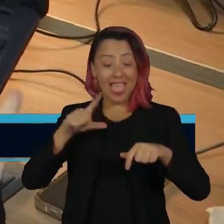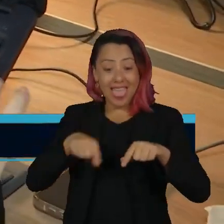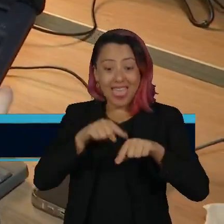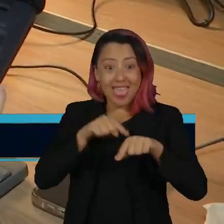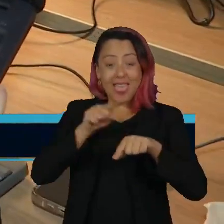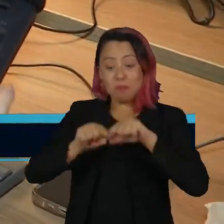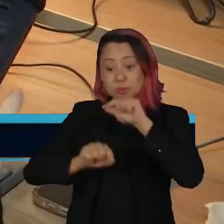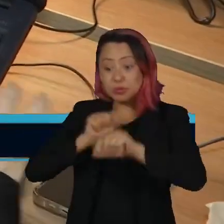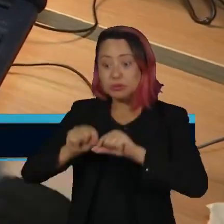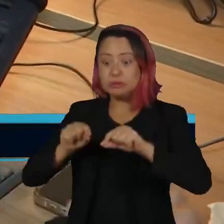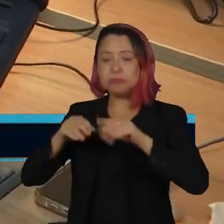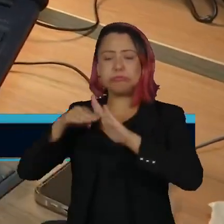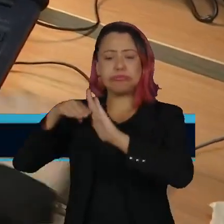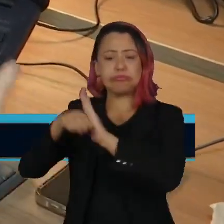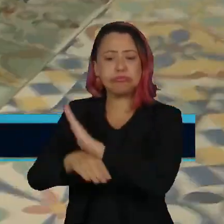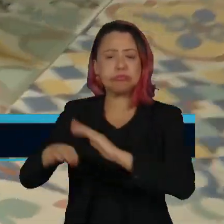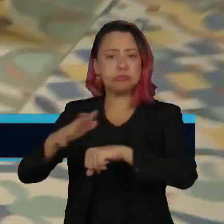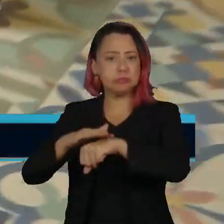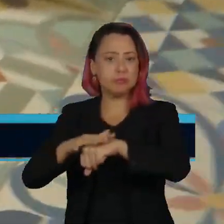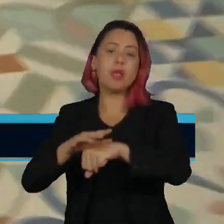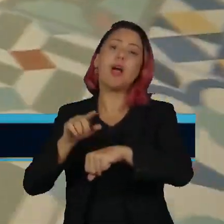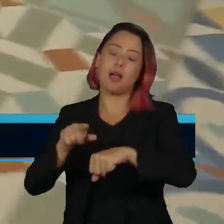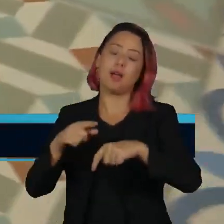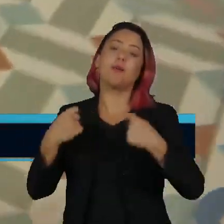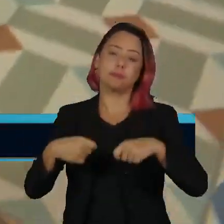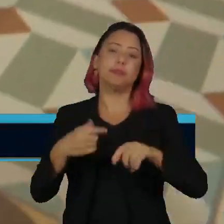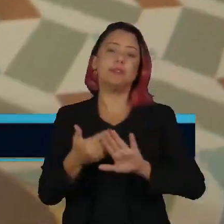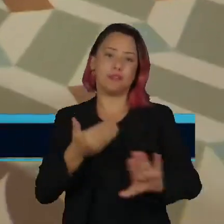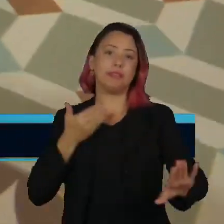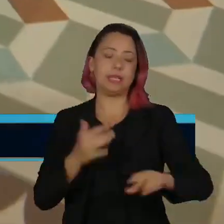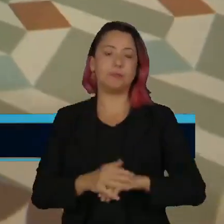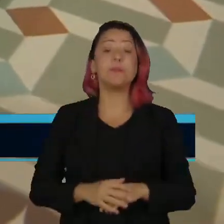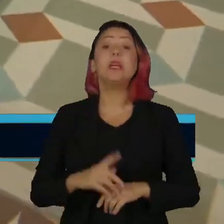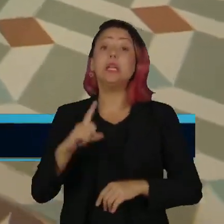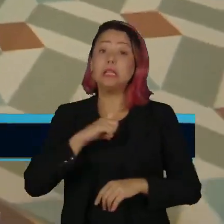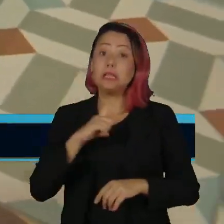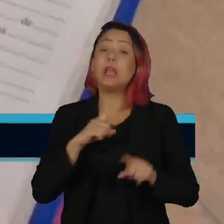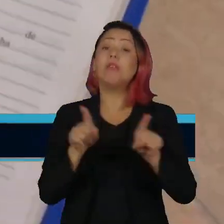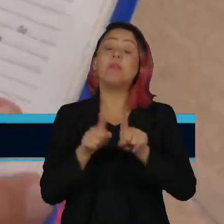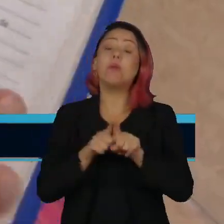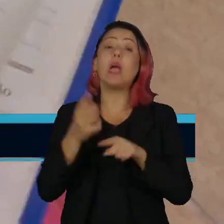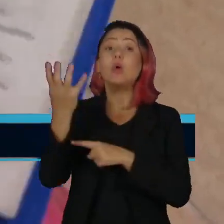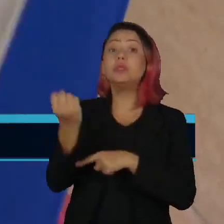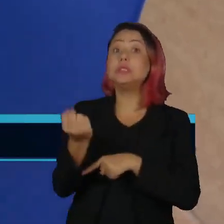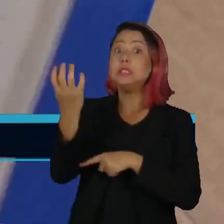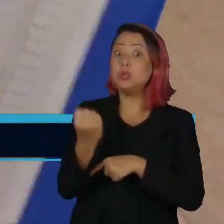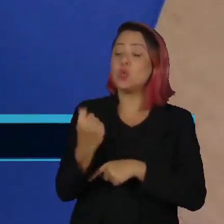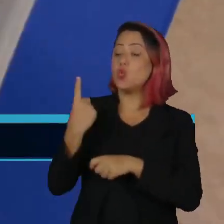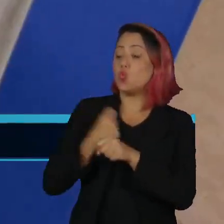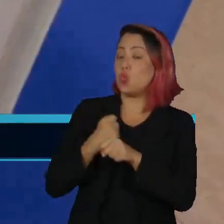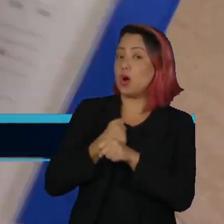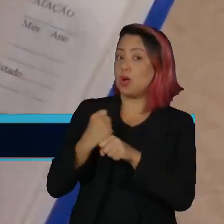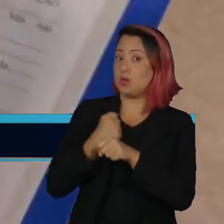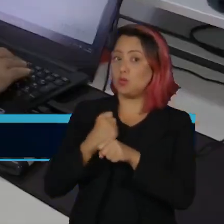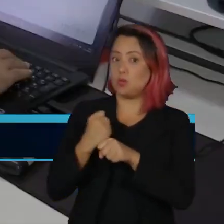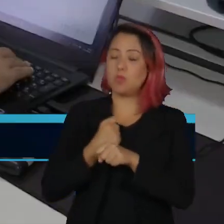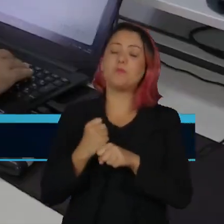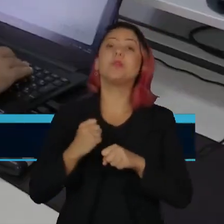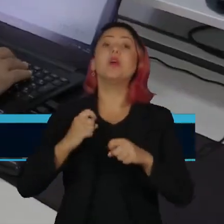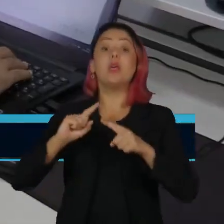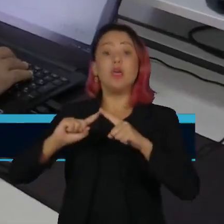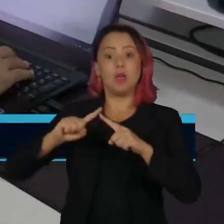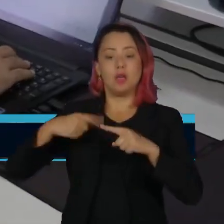quando o problema de saúde é relacionado ao emprego, o trabalhador passa a ter direito a um auxílio que garante estabilidade de um ano após a alta médica.